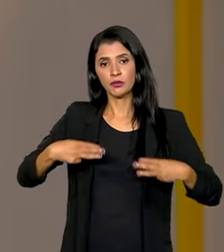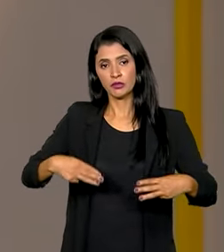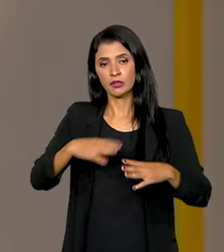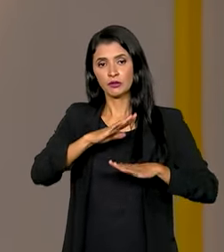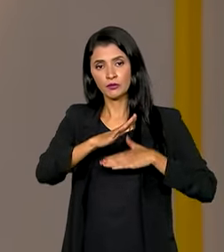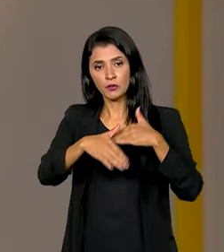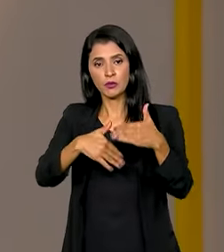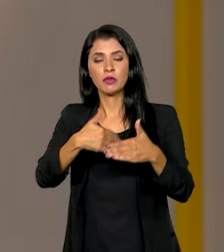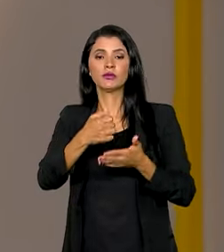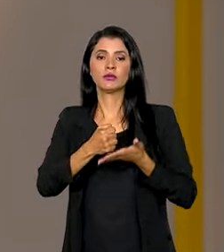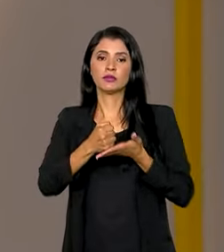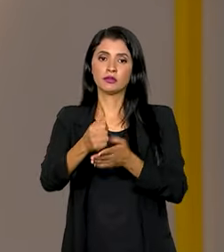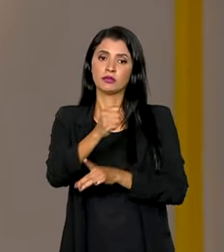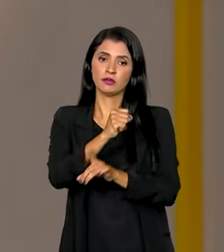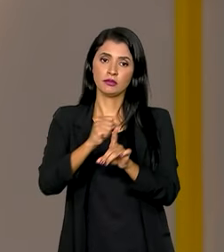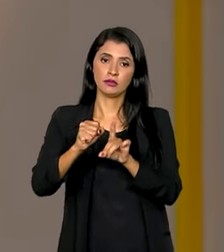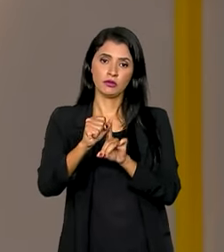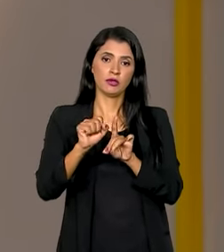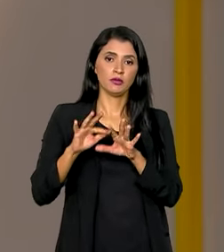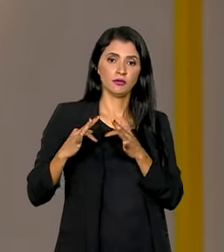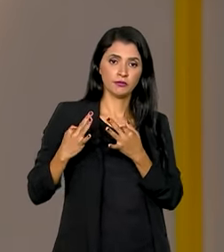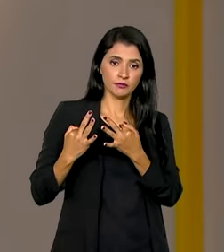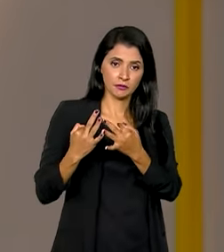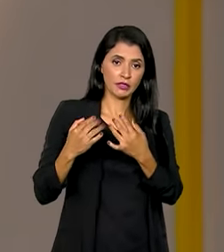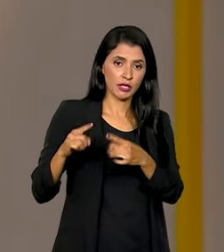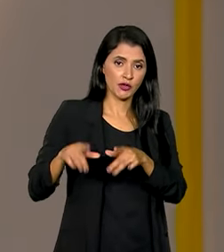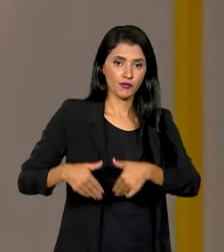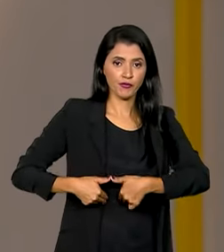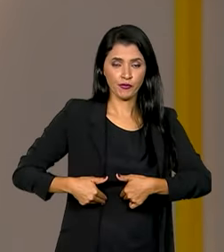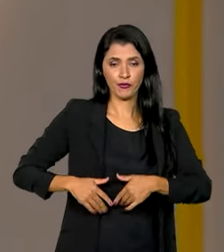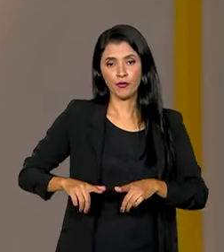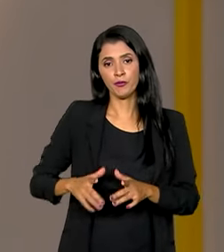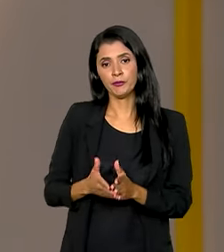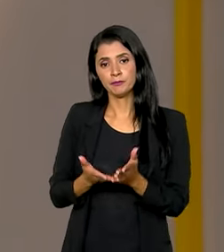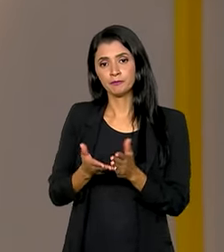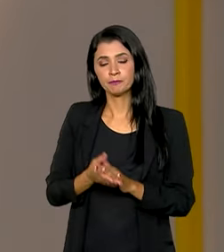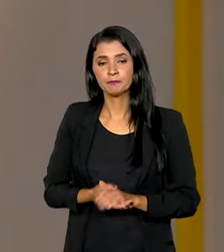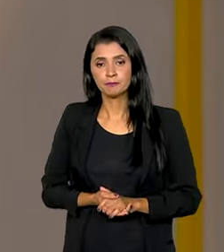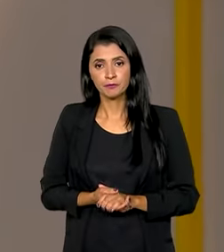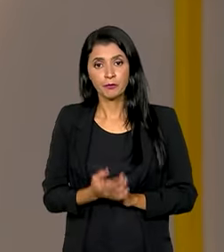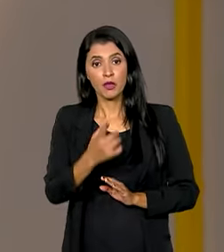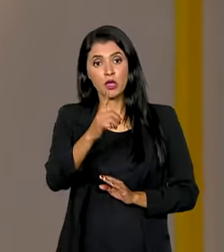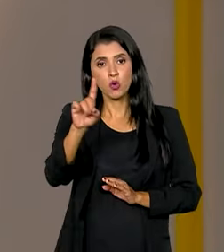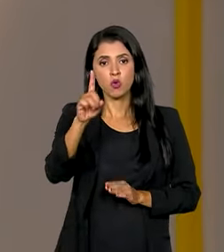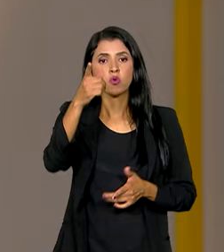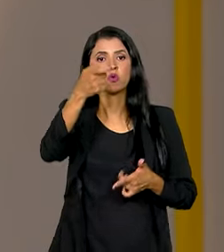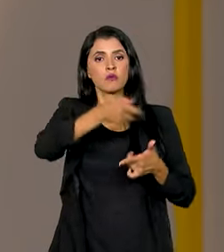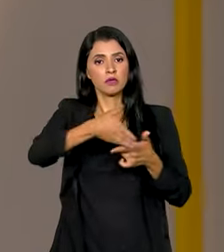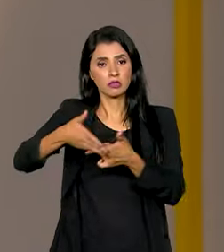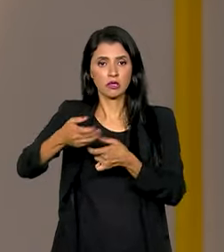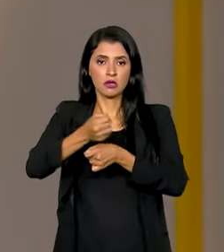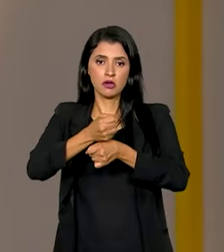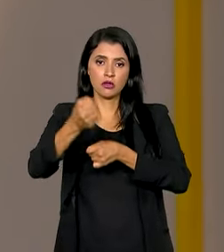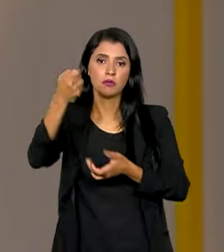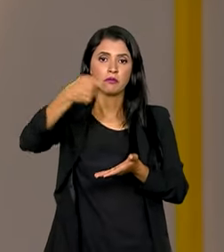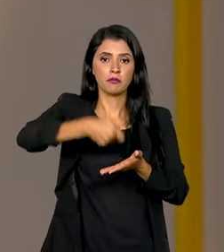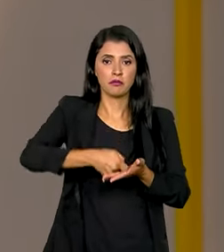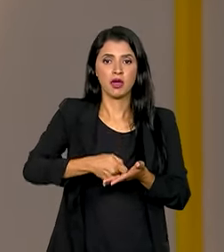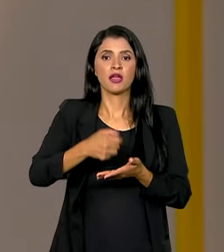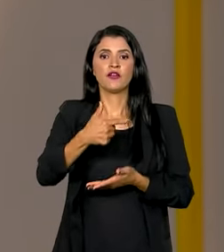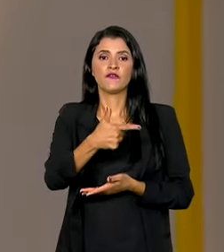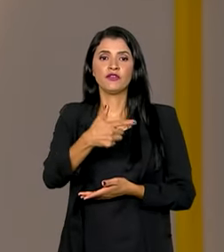Ministério do Desenvolvimento e Assistência Social Família e Combate à Fome. A última parcela do ano será paga em